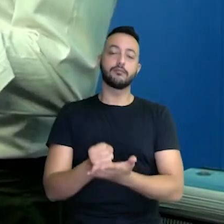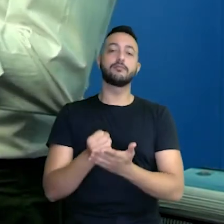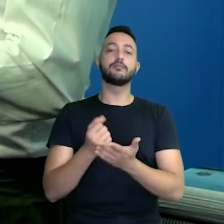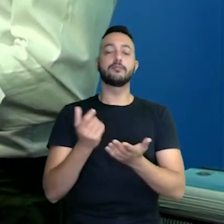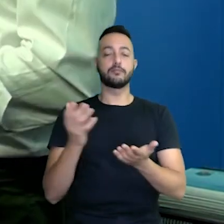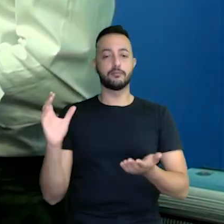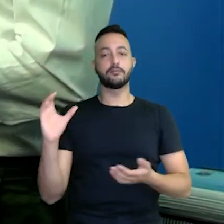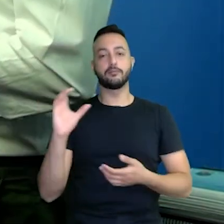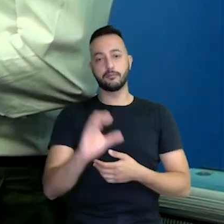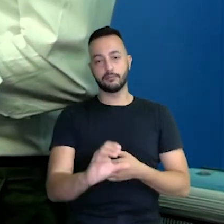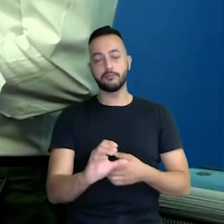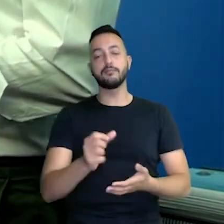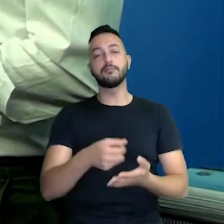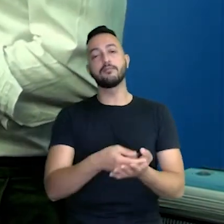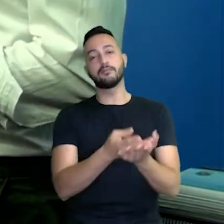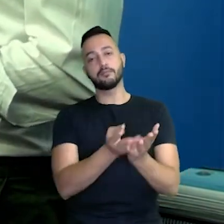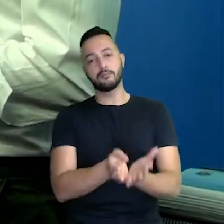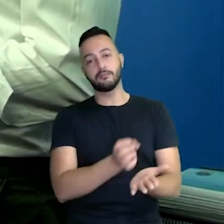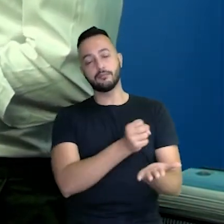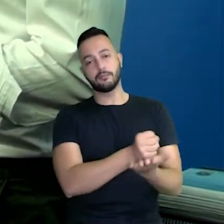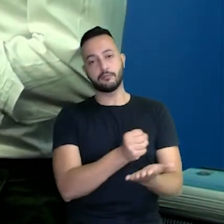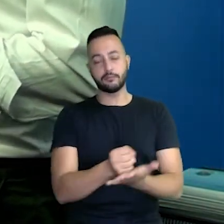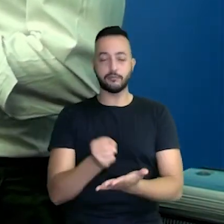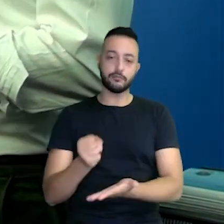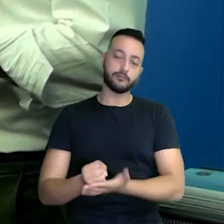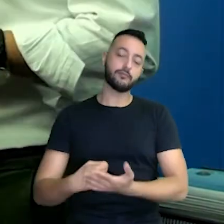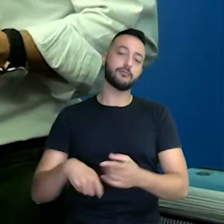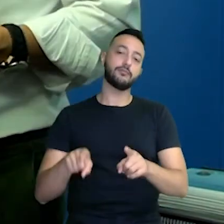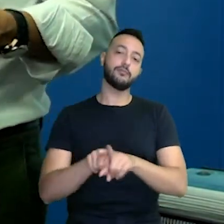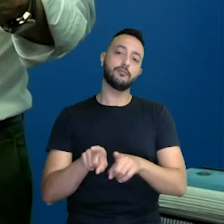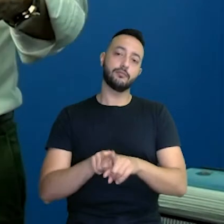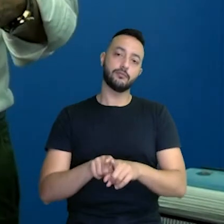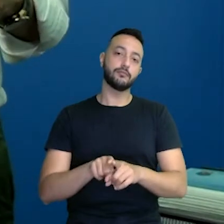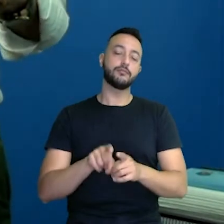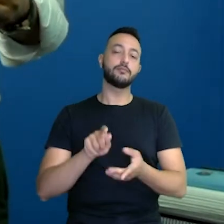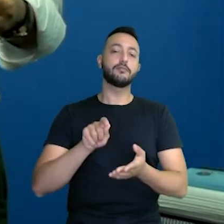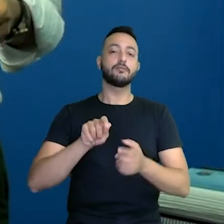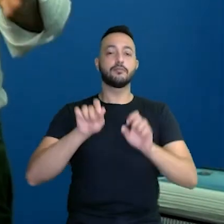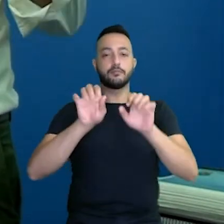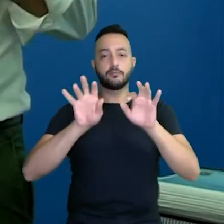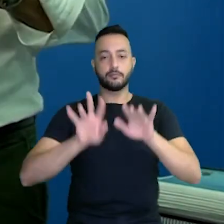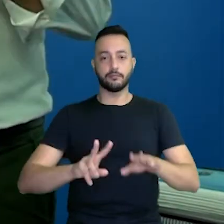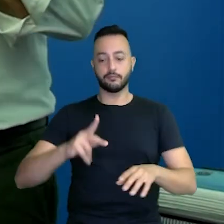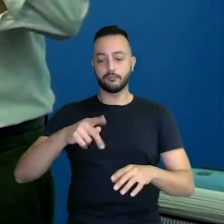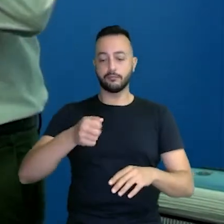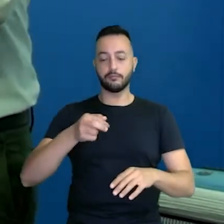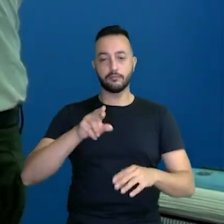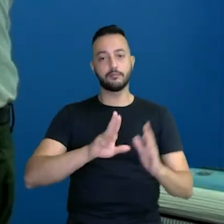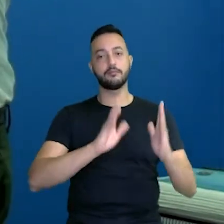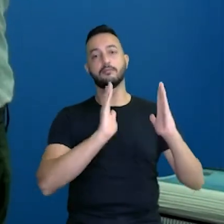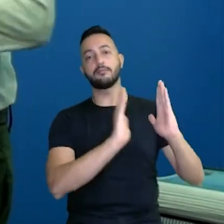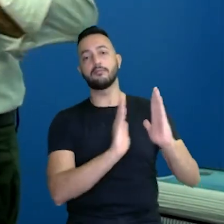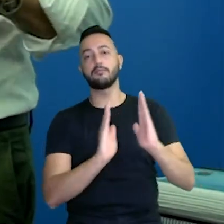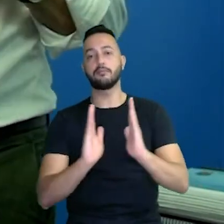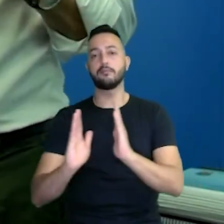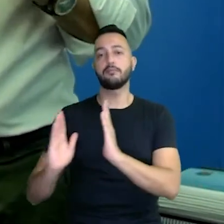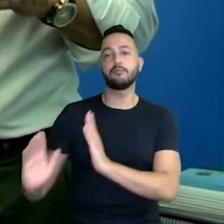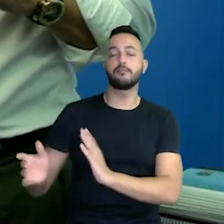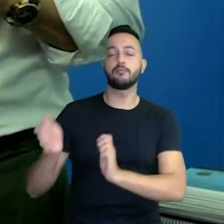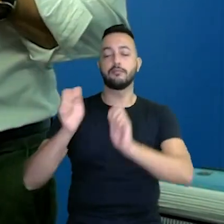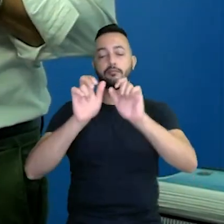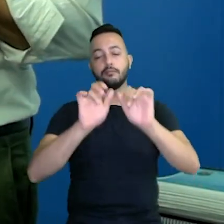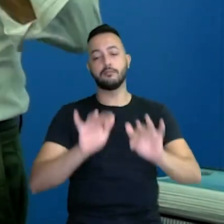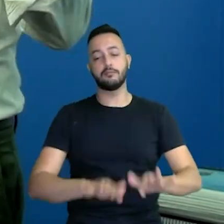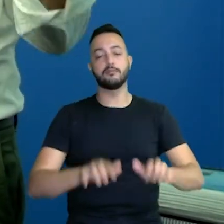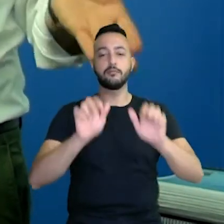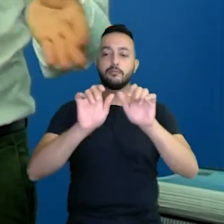referencial e a licitação, não é, a questão do preenchimento do PAC, é complexo, abre por etapas, para ir preenchendo,